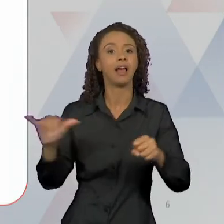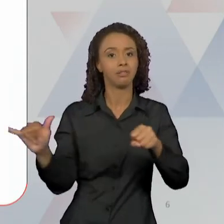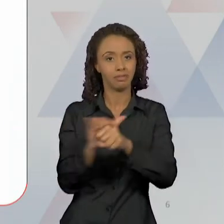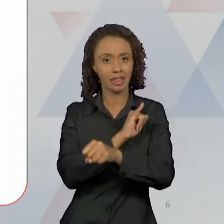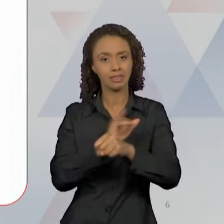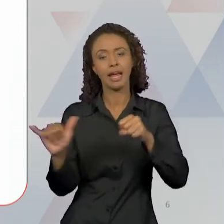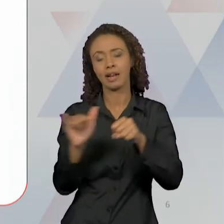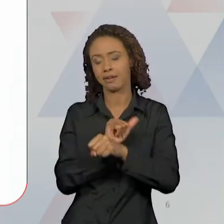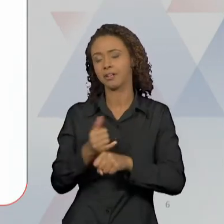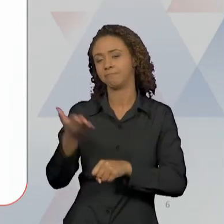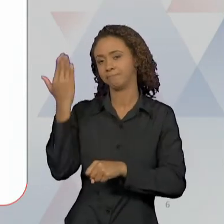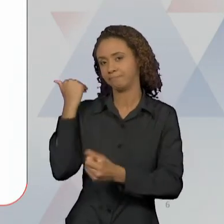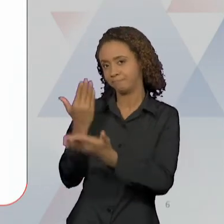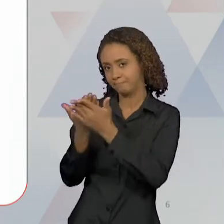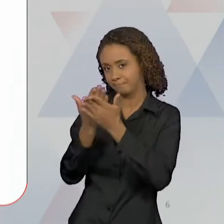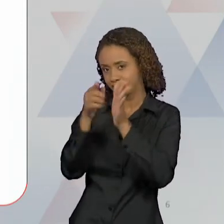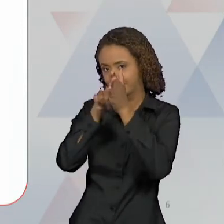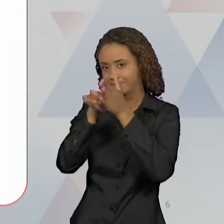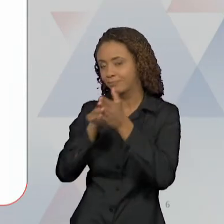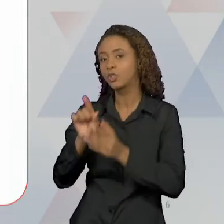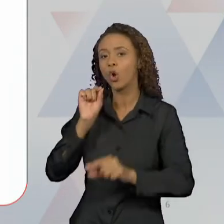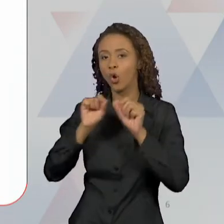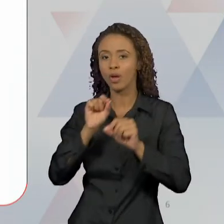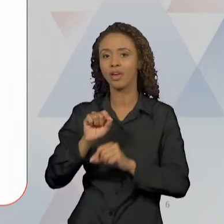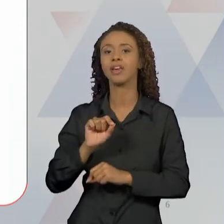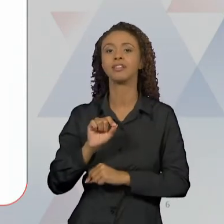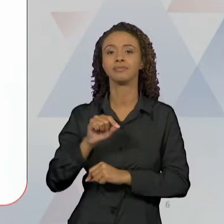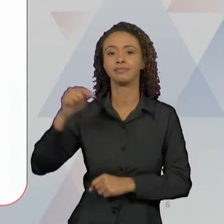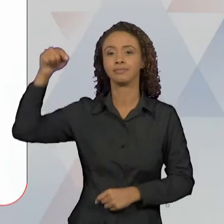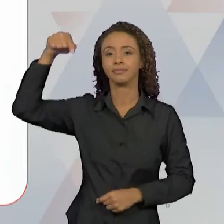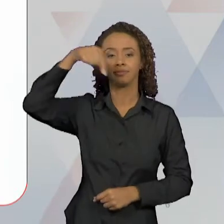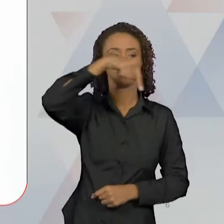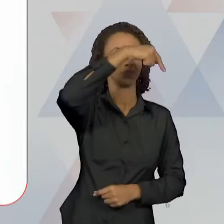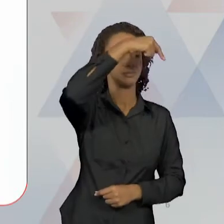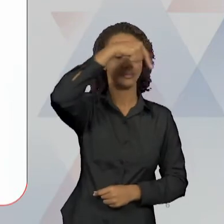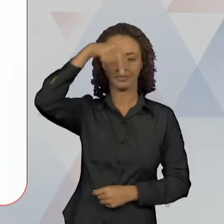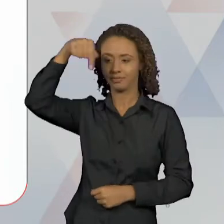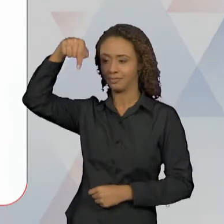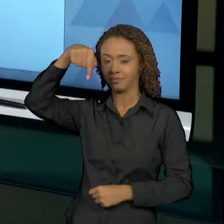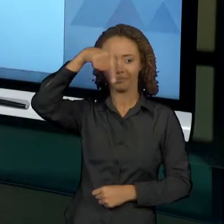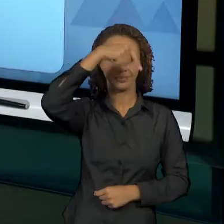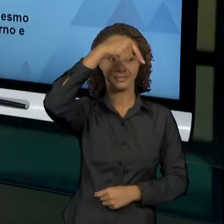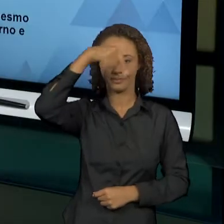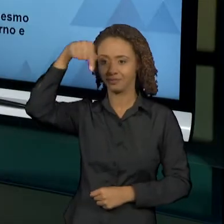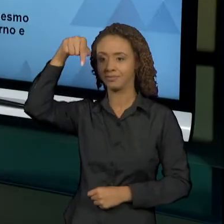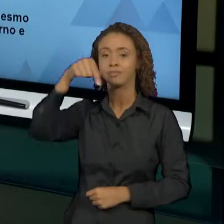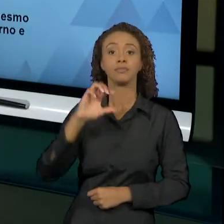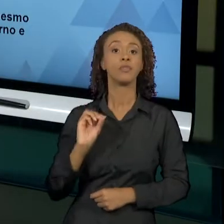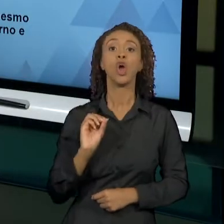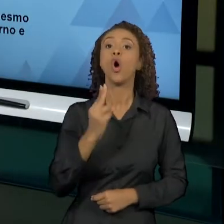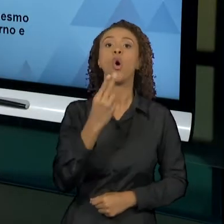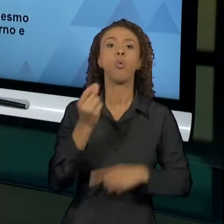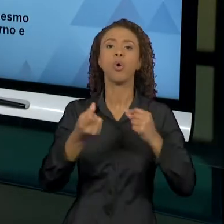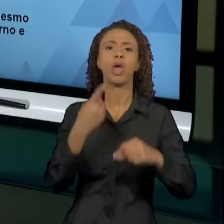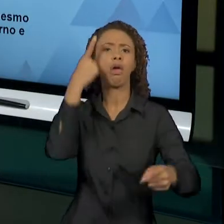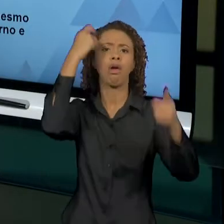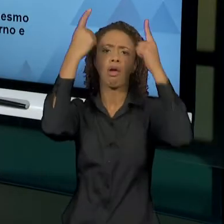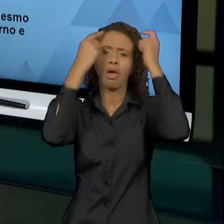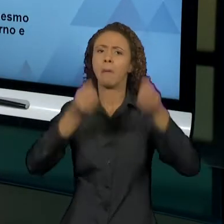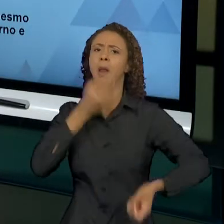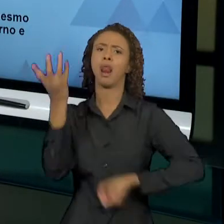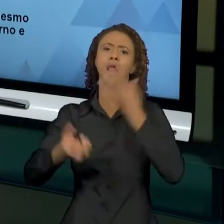usada nos estudos, é a hipnose e a associação livre de ideias. Então aqui